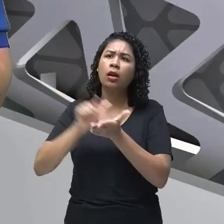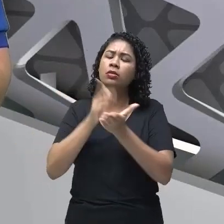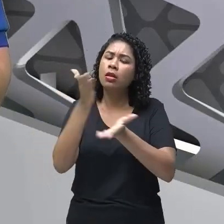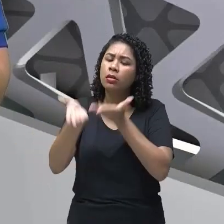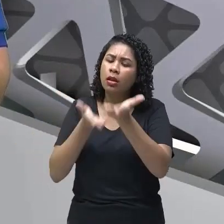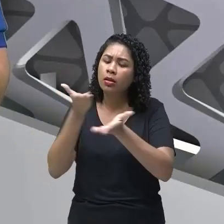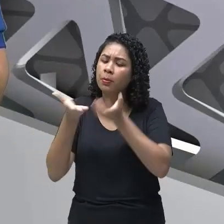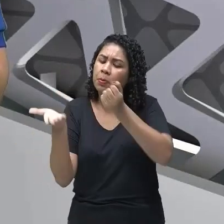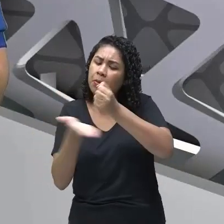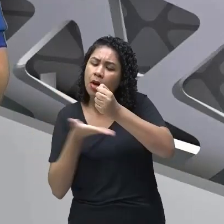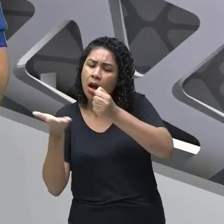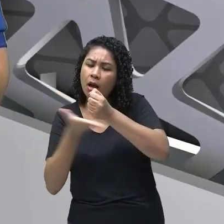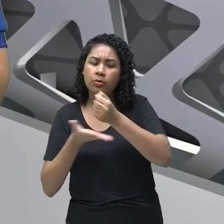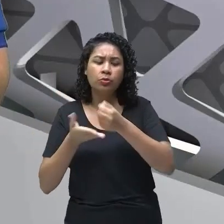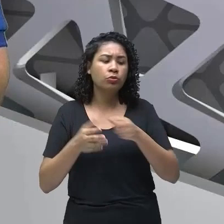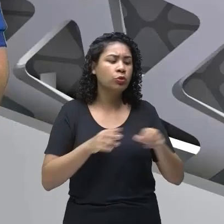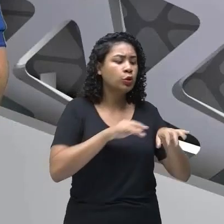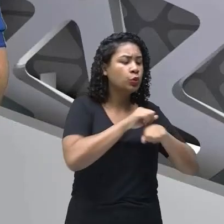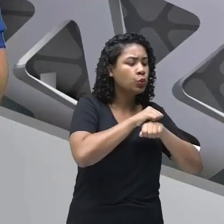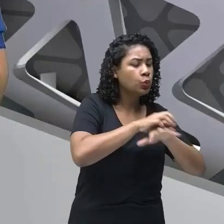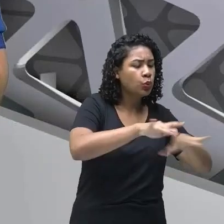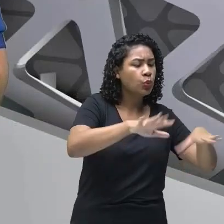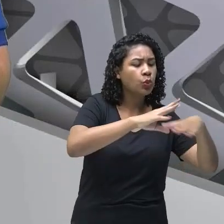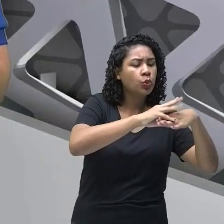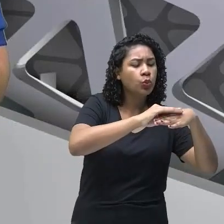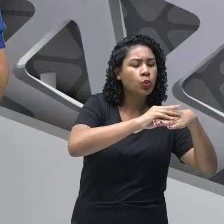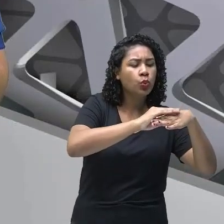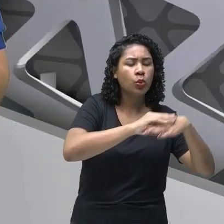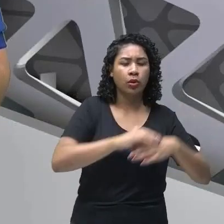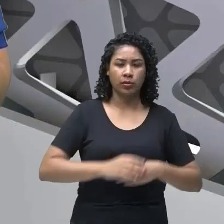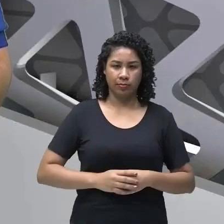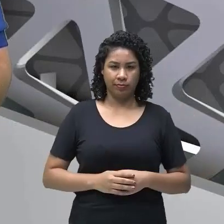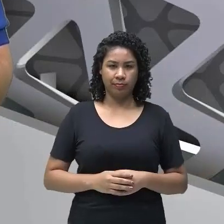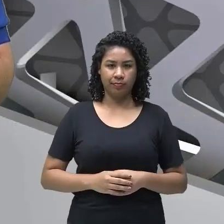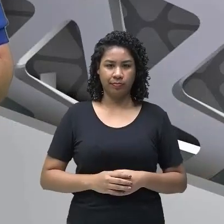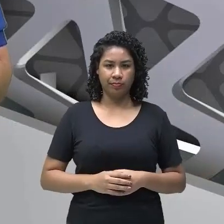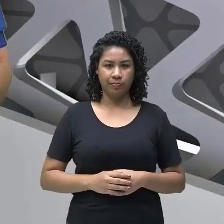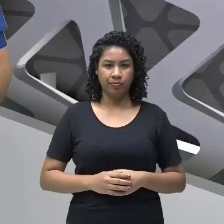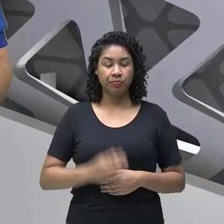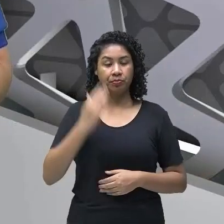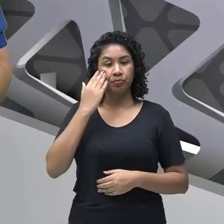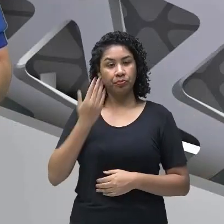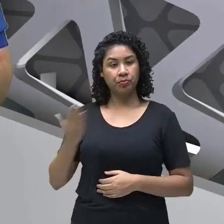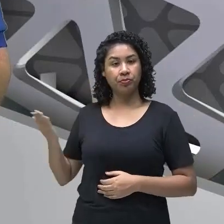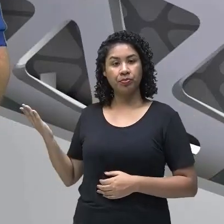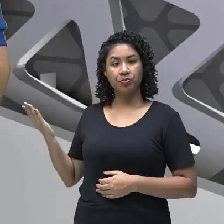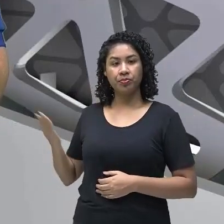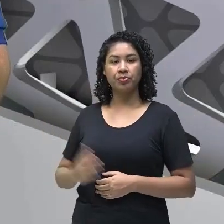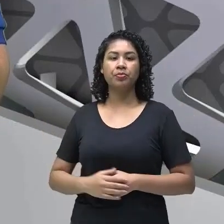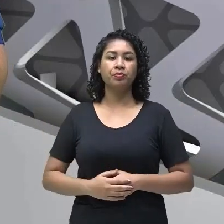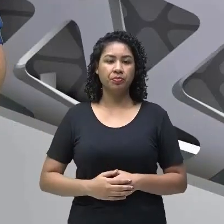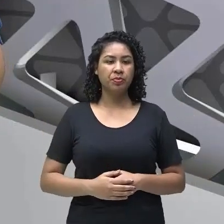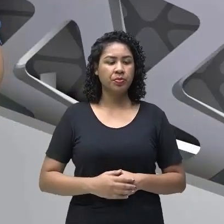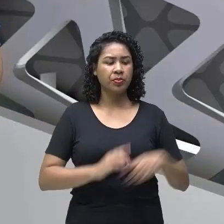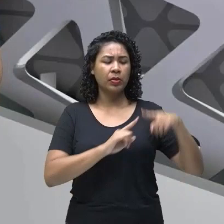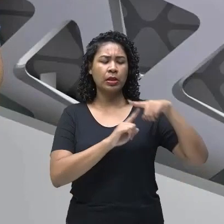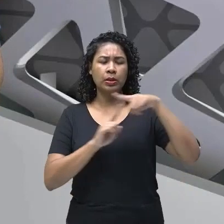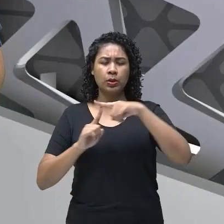a propagação de doenças. Olha só, acompanha comigo aqui esta leitura. Essas doenças podem estar